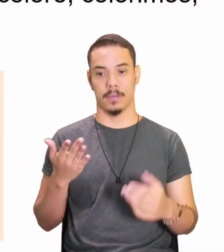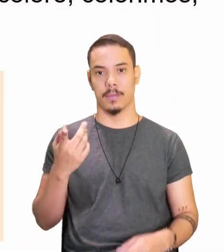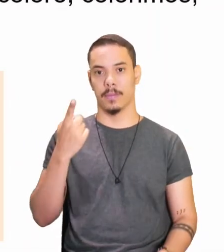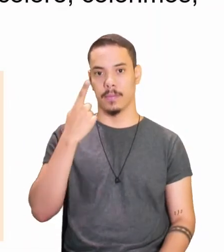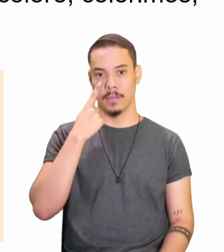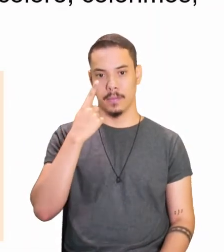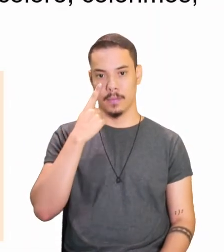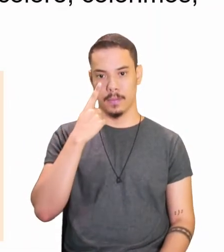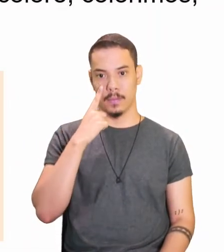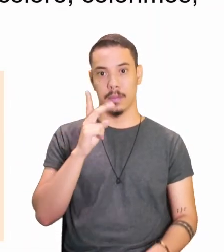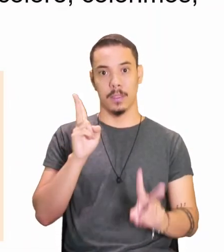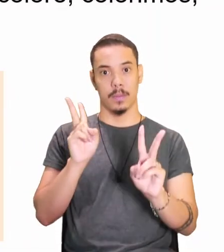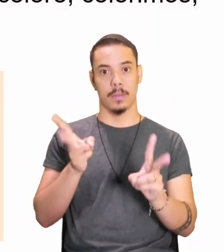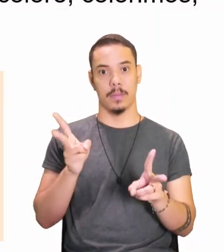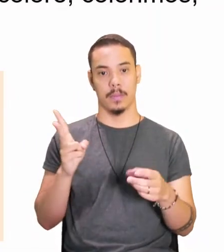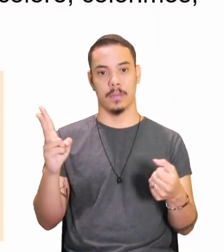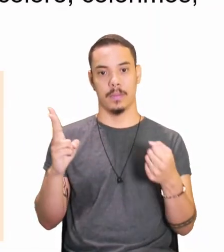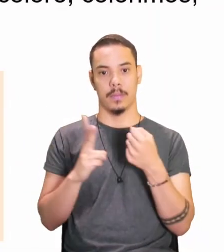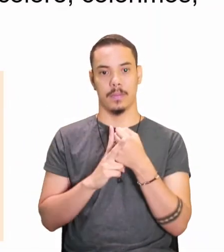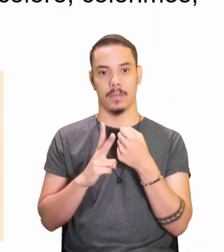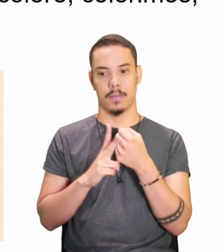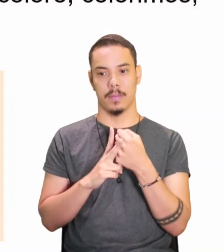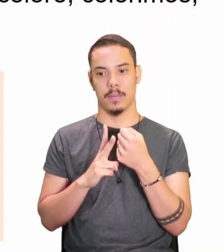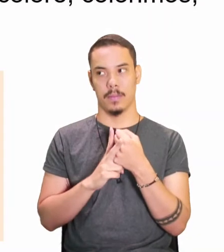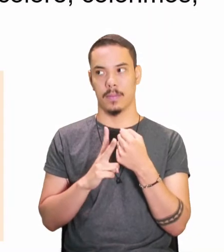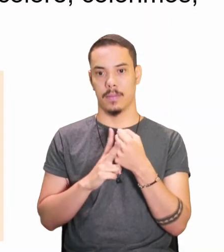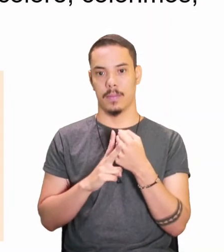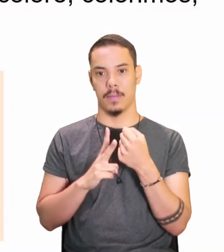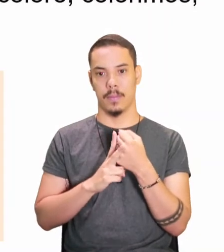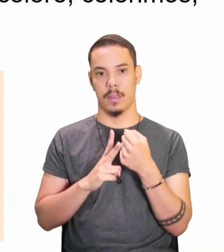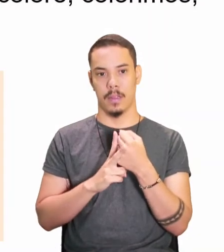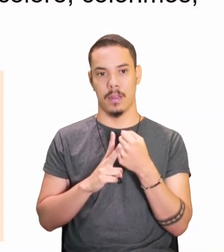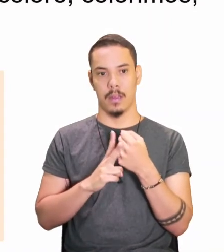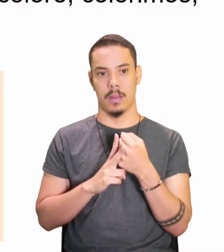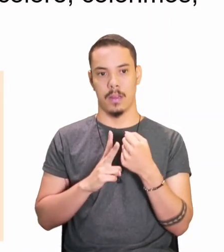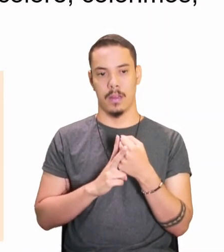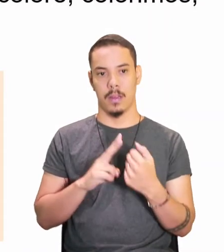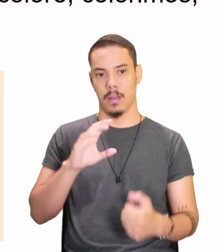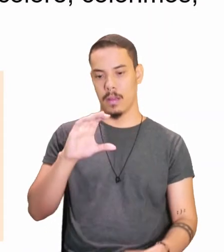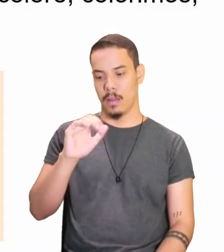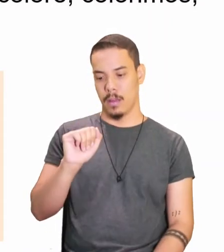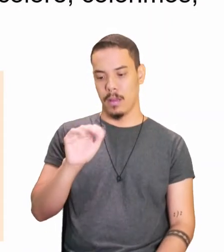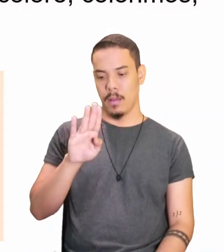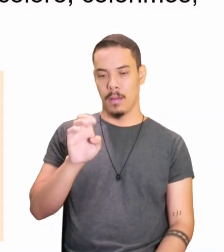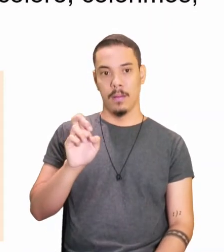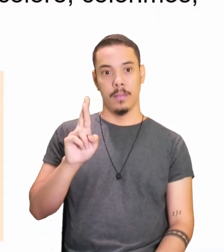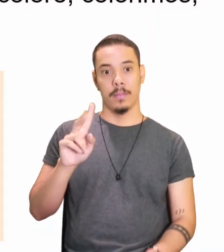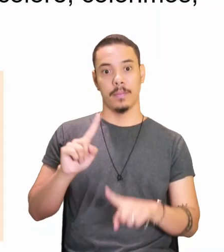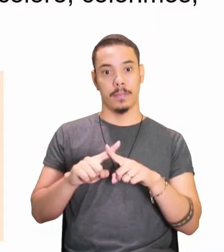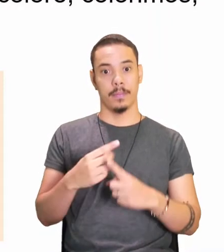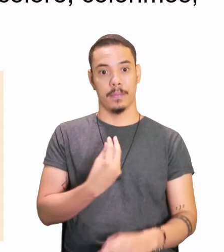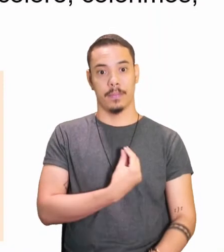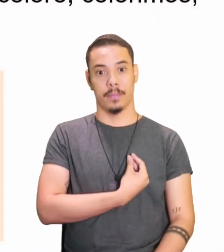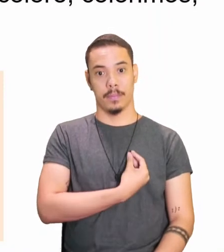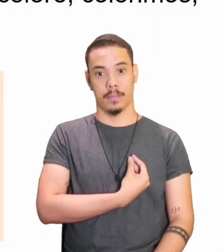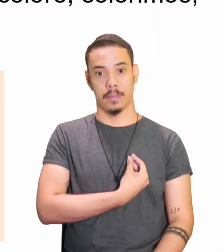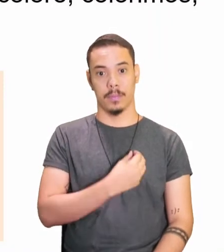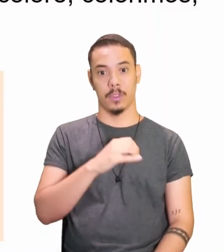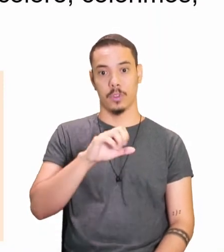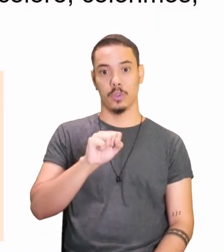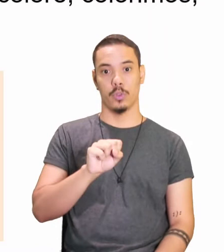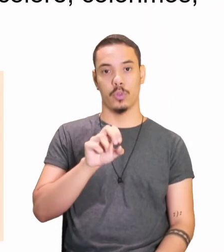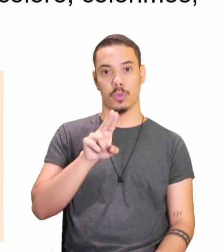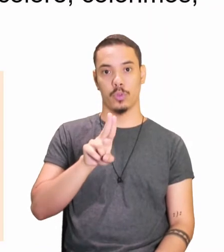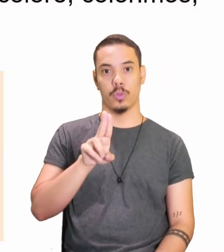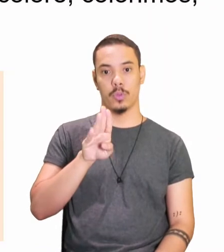o mesmo verbo, caber, no presente do subjuntivo,